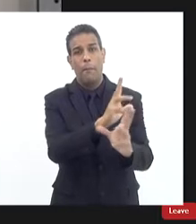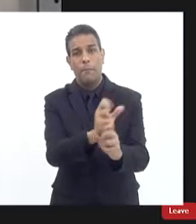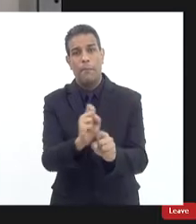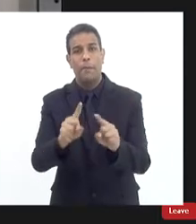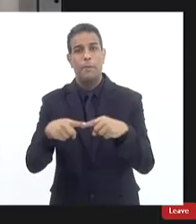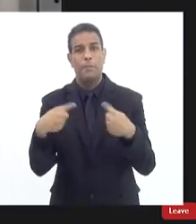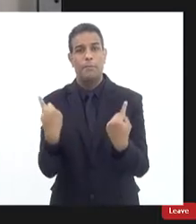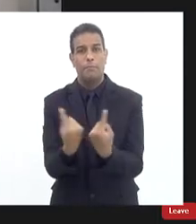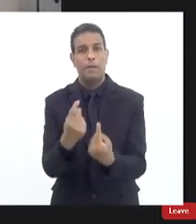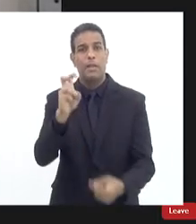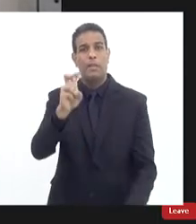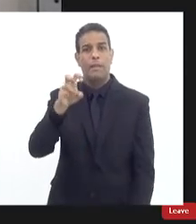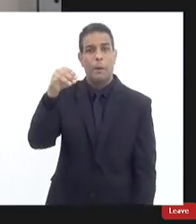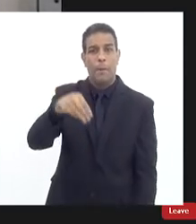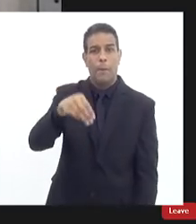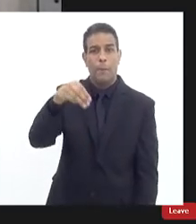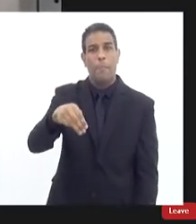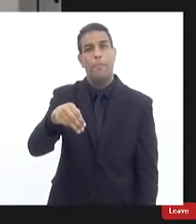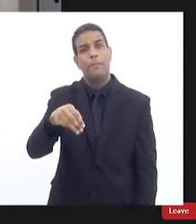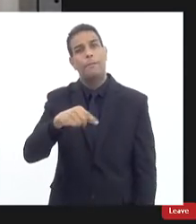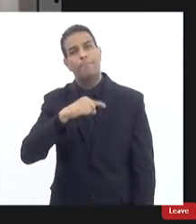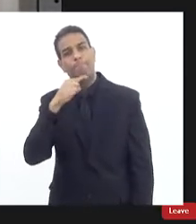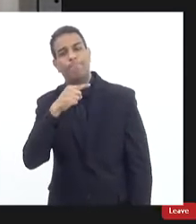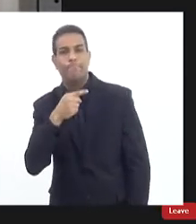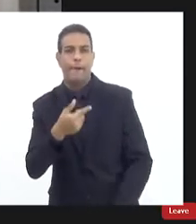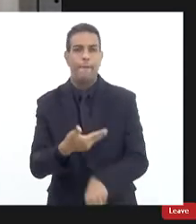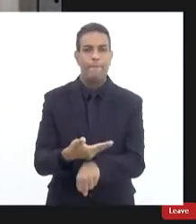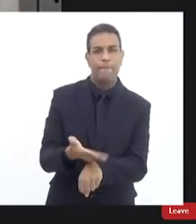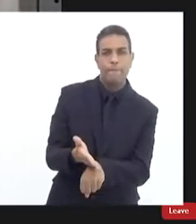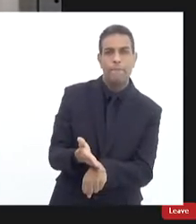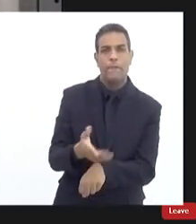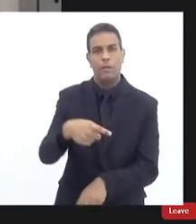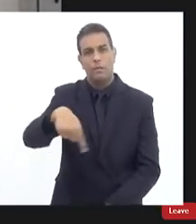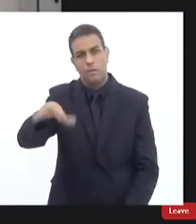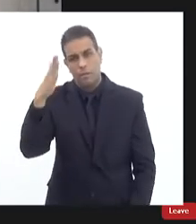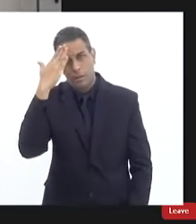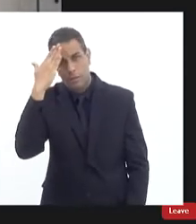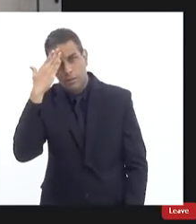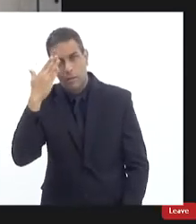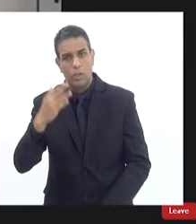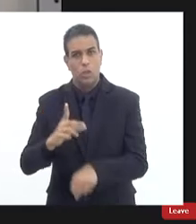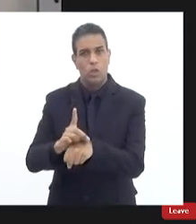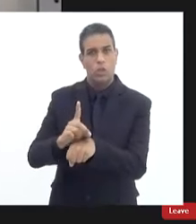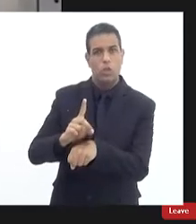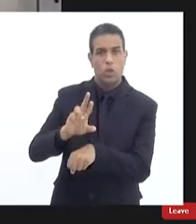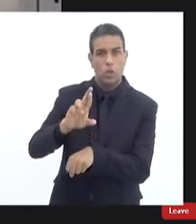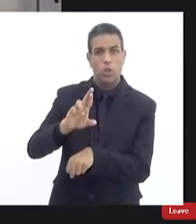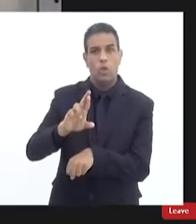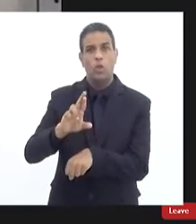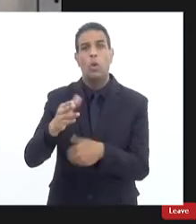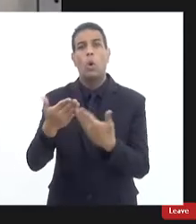reunião são de 5 minutos mas é impossível doutor Lomba é impossível doutor Reinaldo é impossível